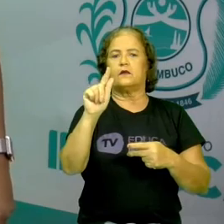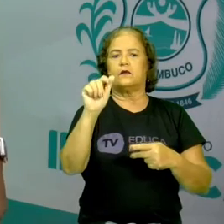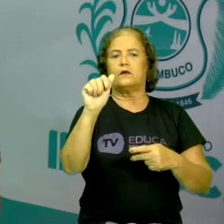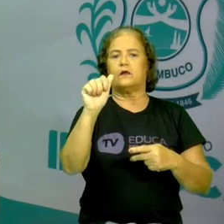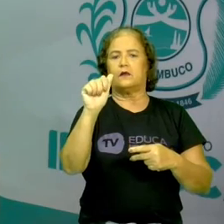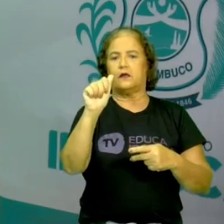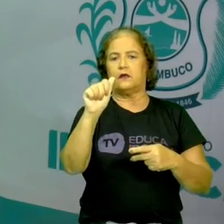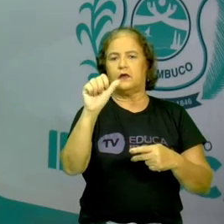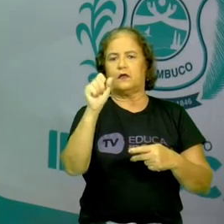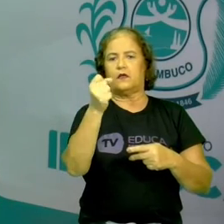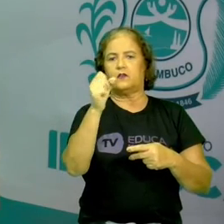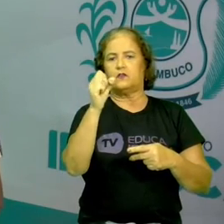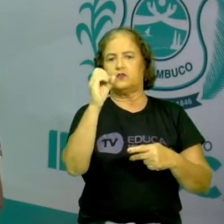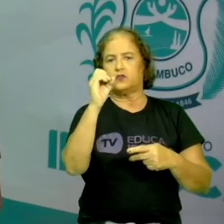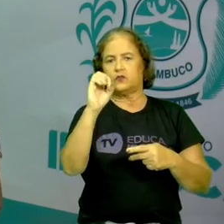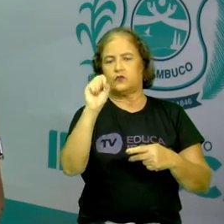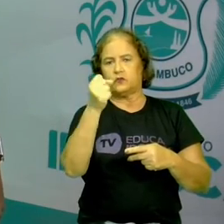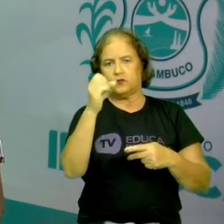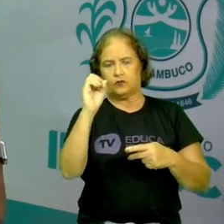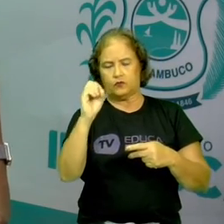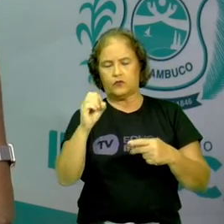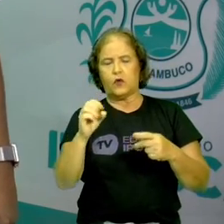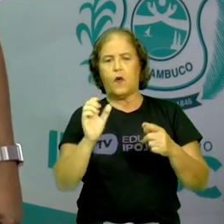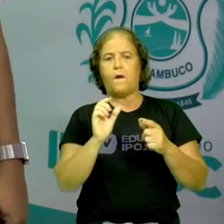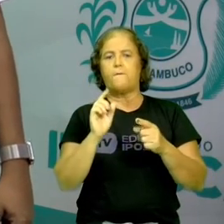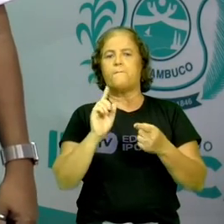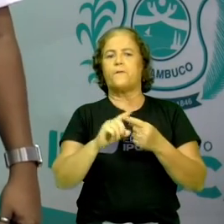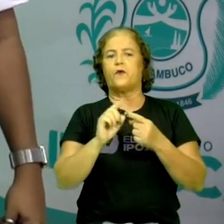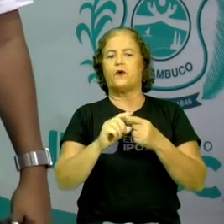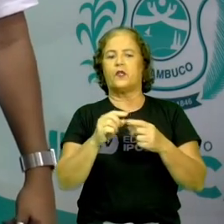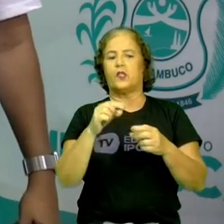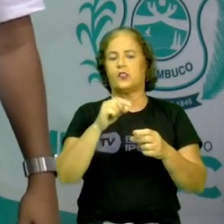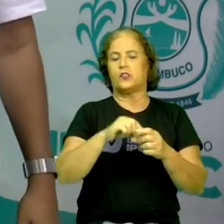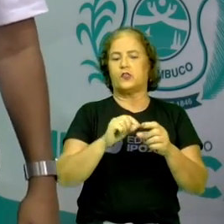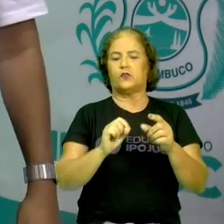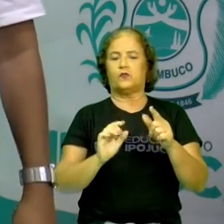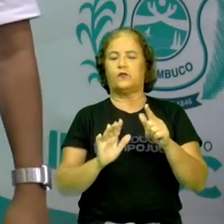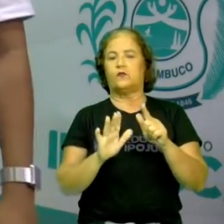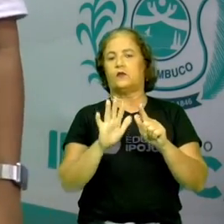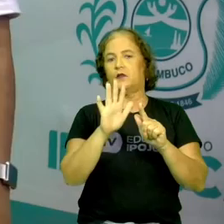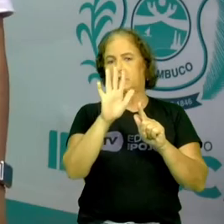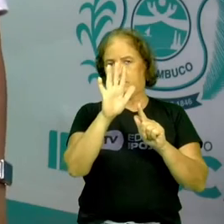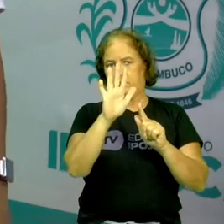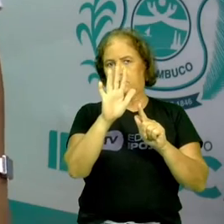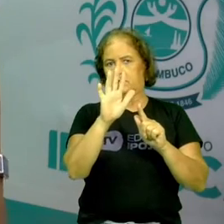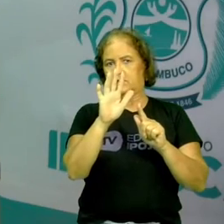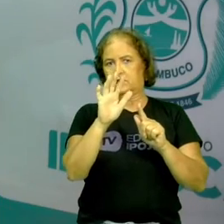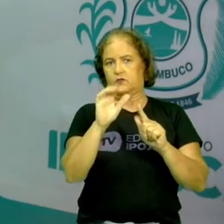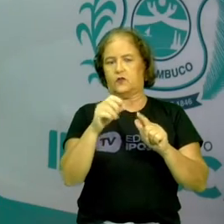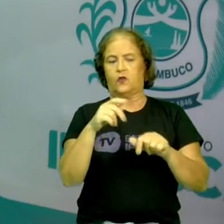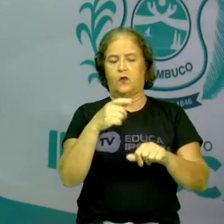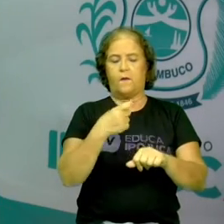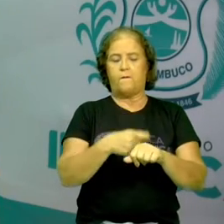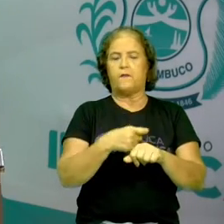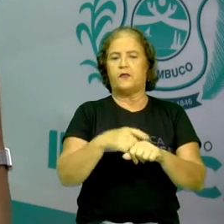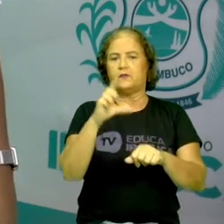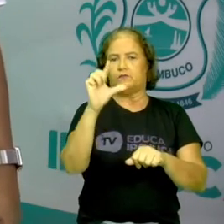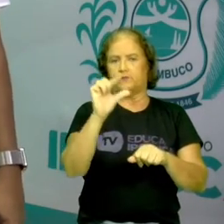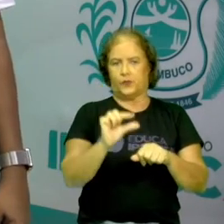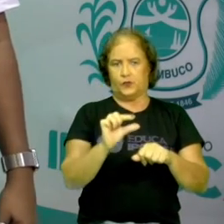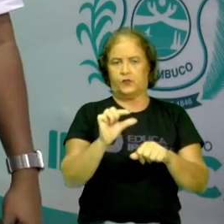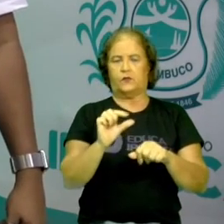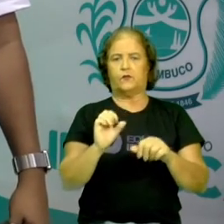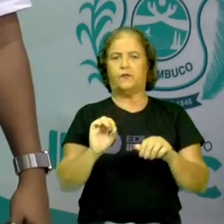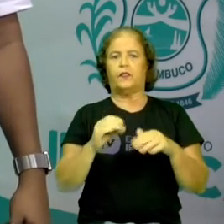composição maior é de gases. A parte roçosa deles é muito pouca, certo? Todos eles são